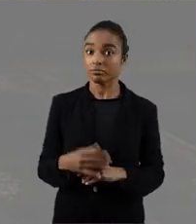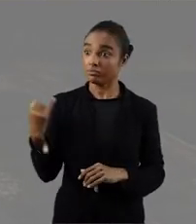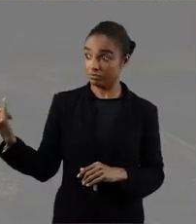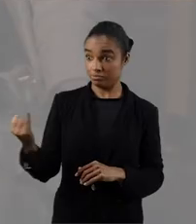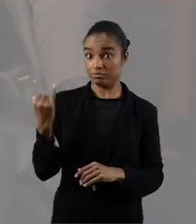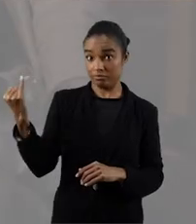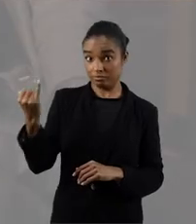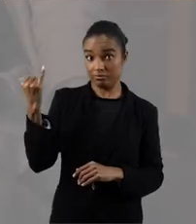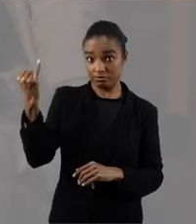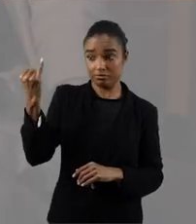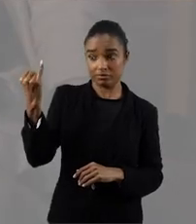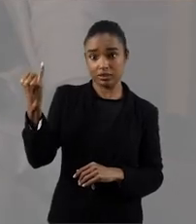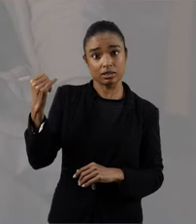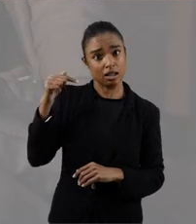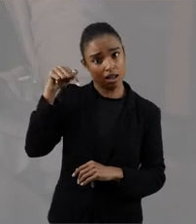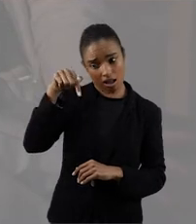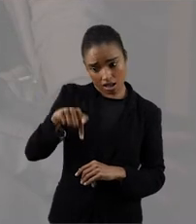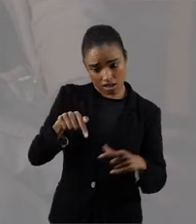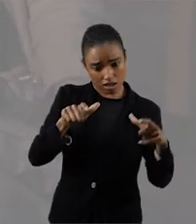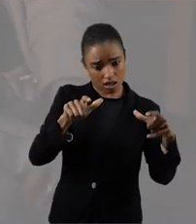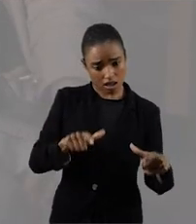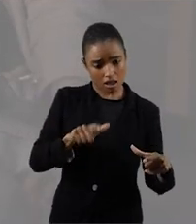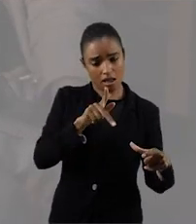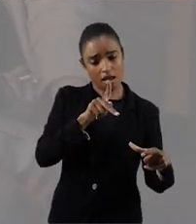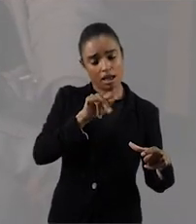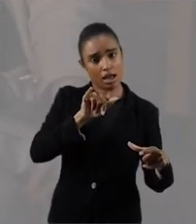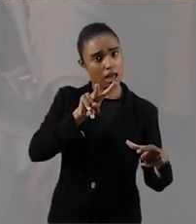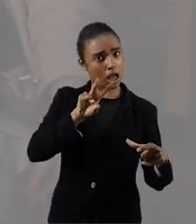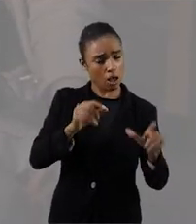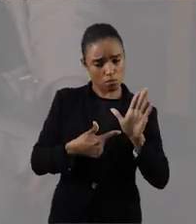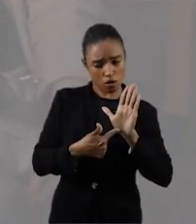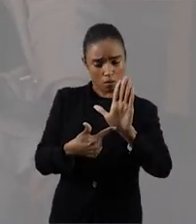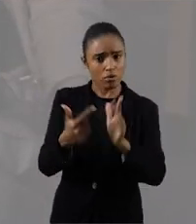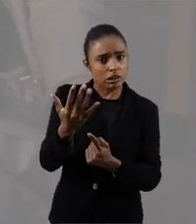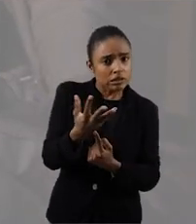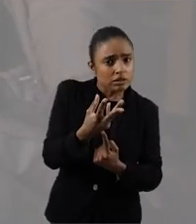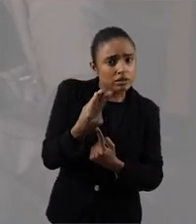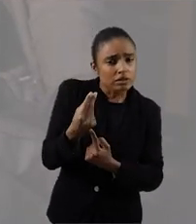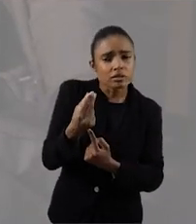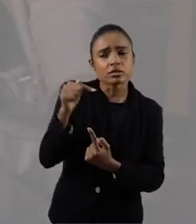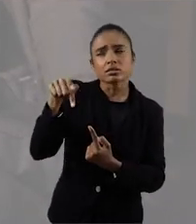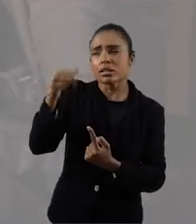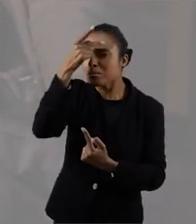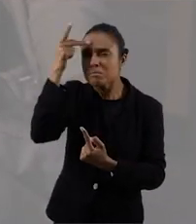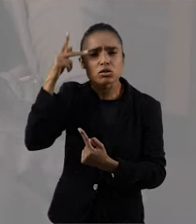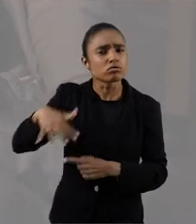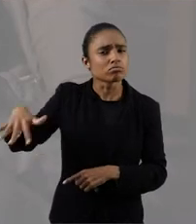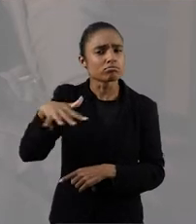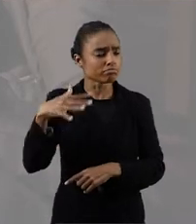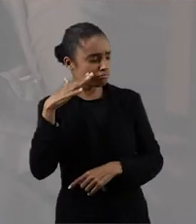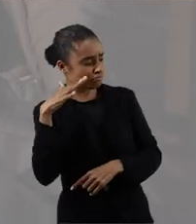Para a gente era muito importante também trazer pela primeira vez para o público brasileiro um grande apanhado, um